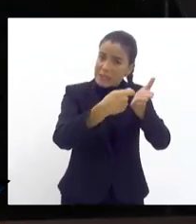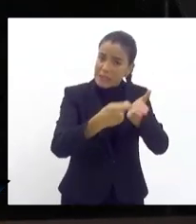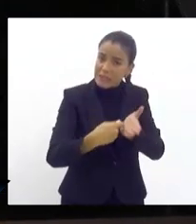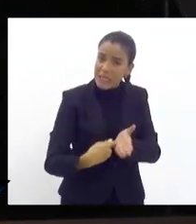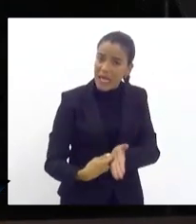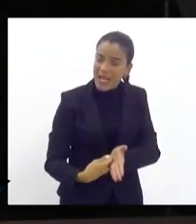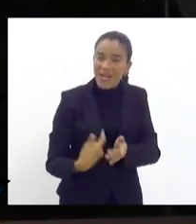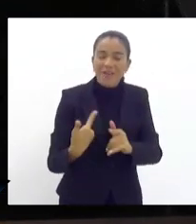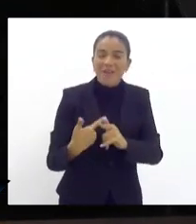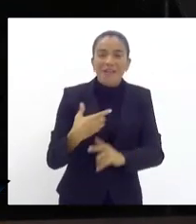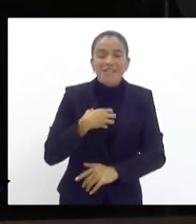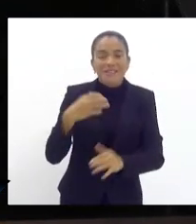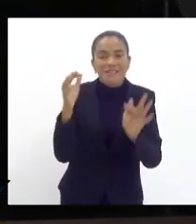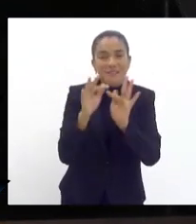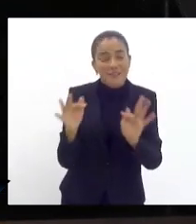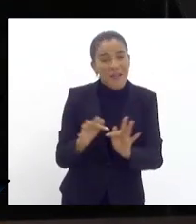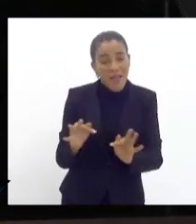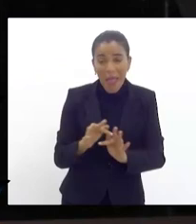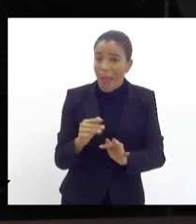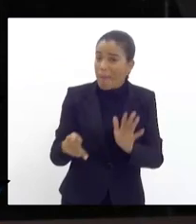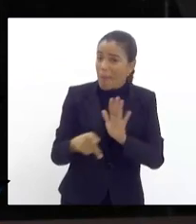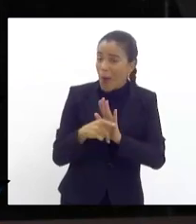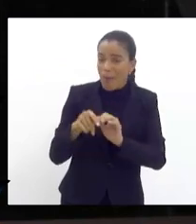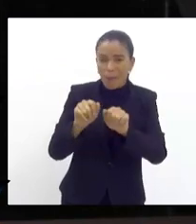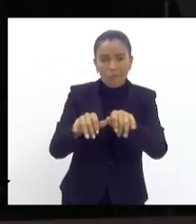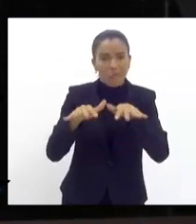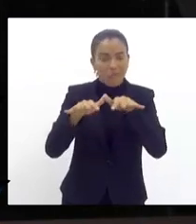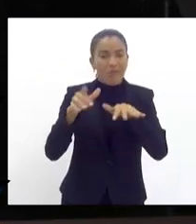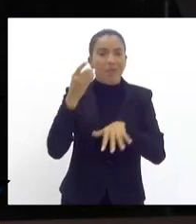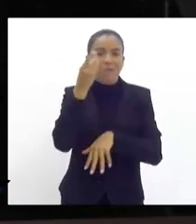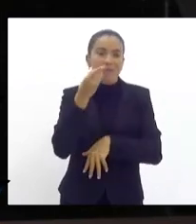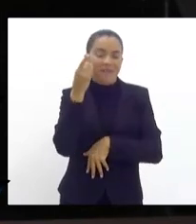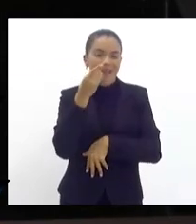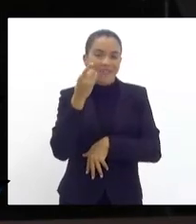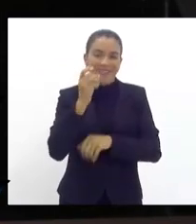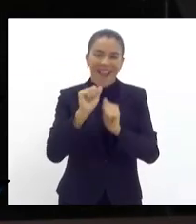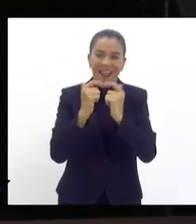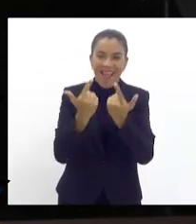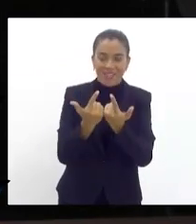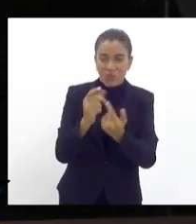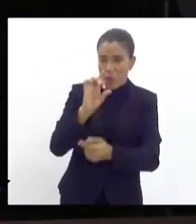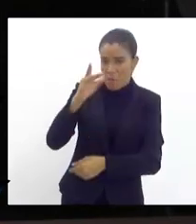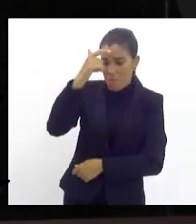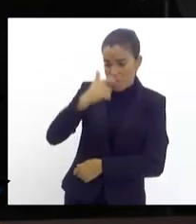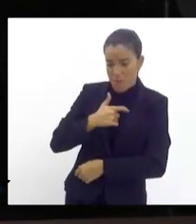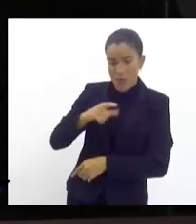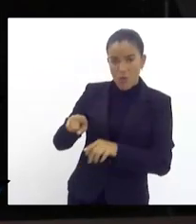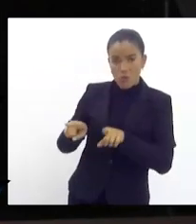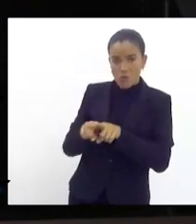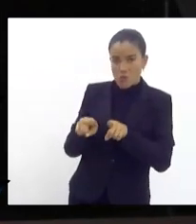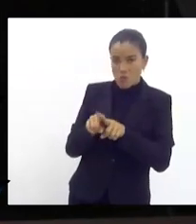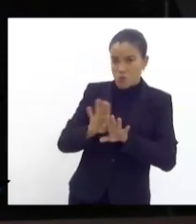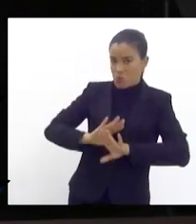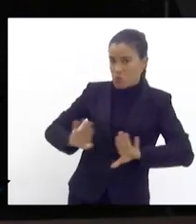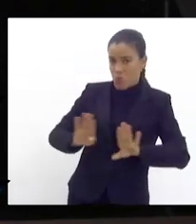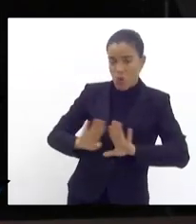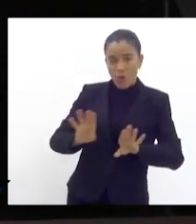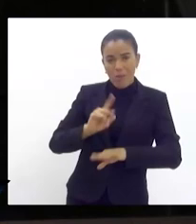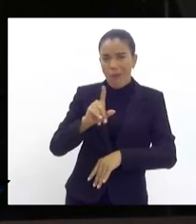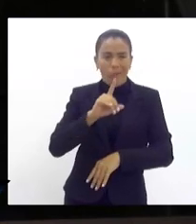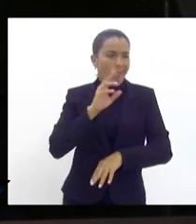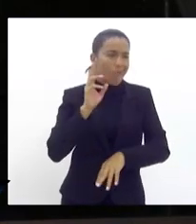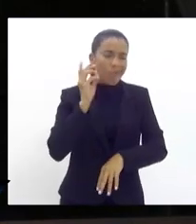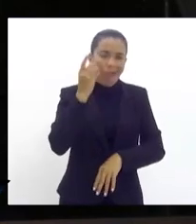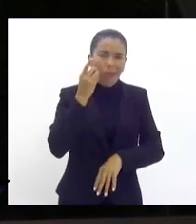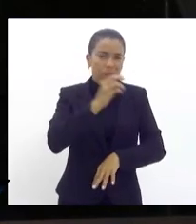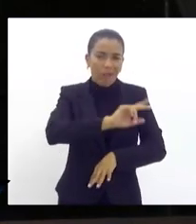porque isso um projeto do parlamento fluminense não um projeto exclusivo da deputada Lucinha nem deputado Spau nem deputado Rosenberg nem